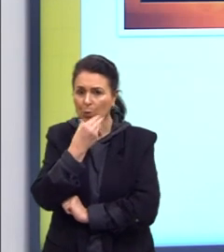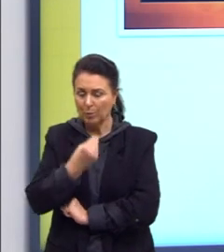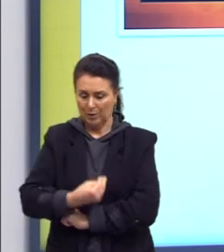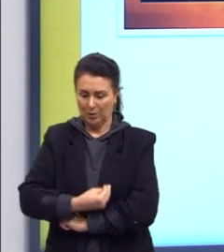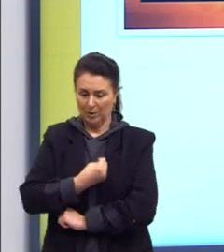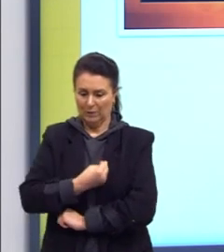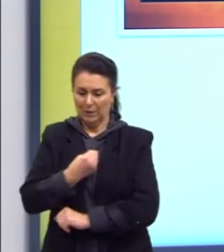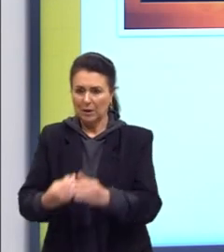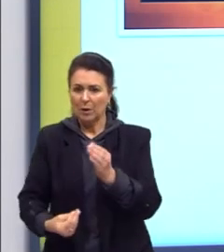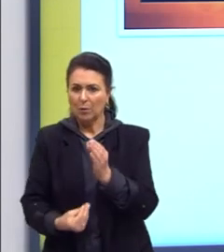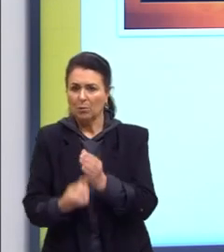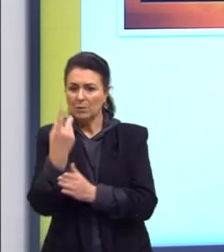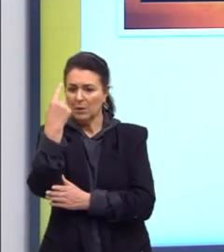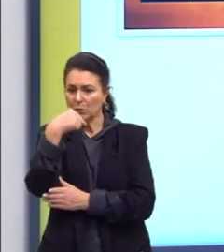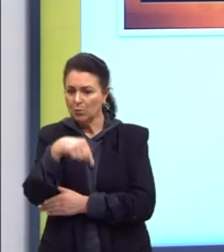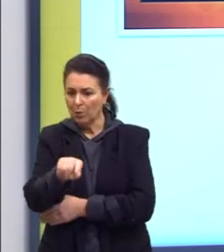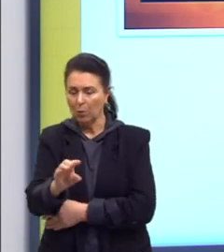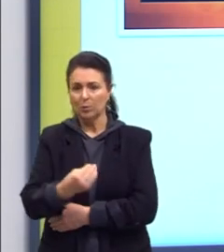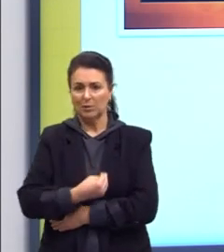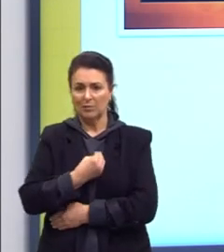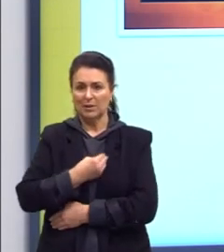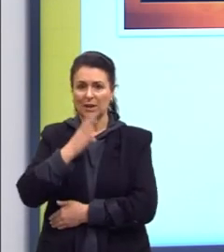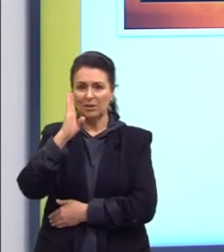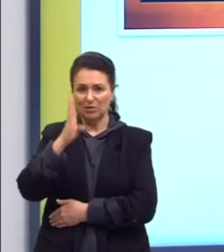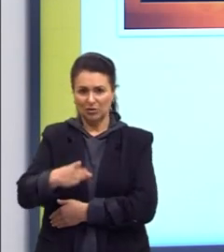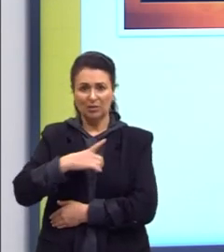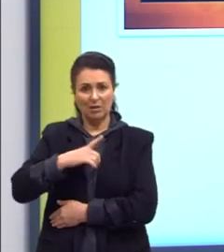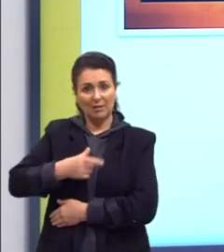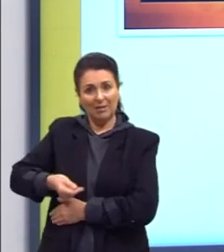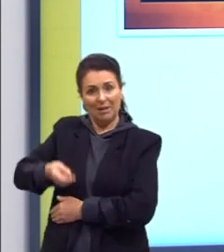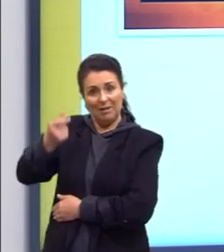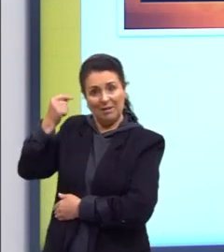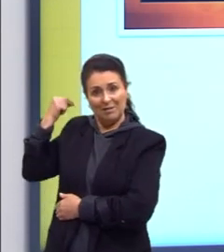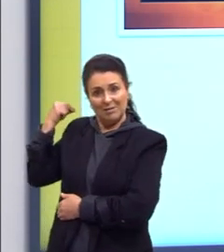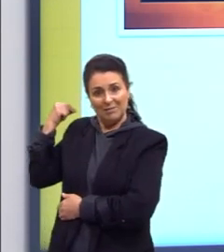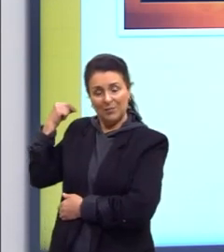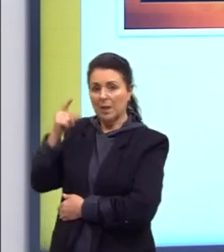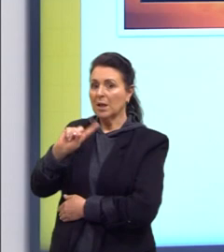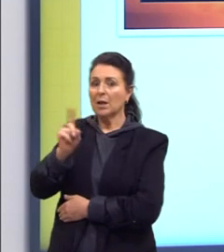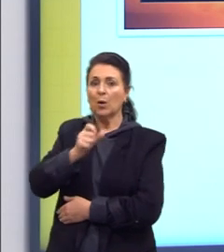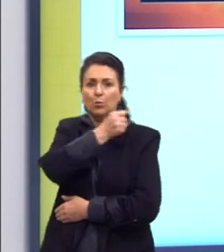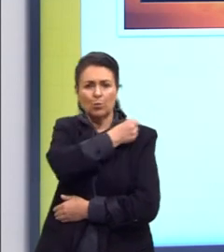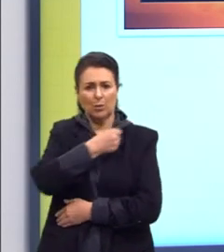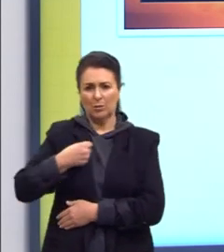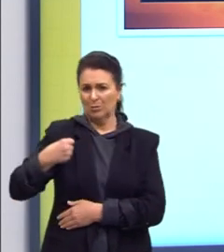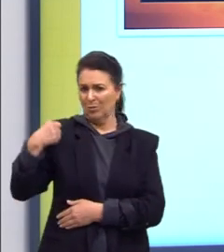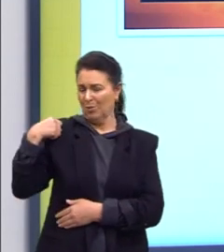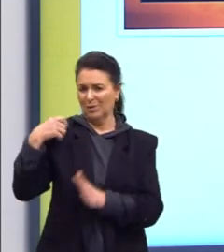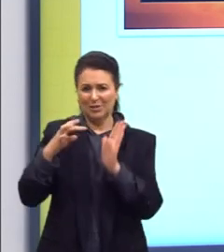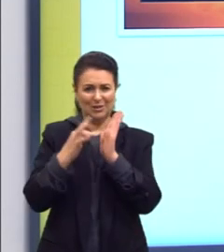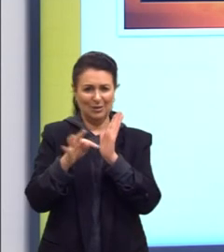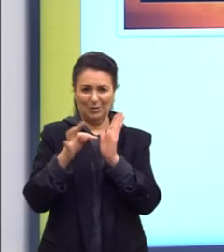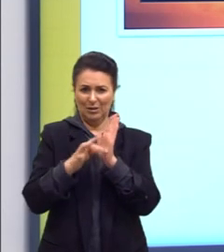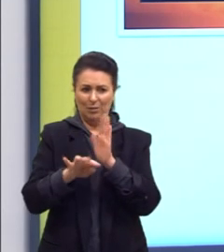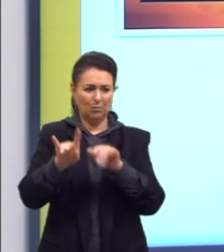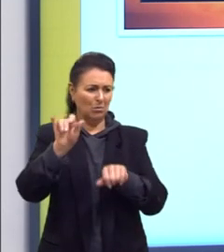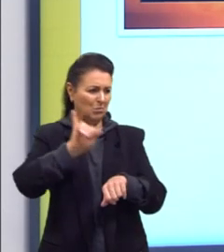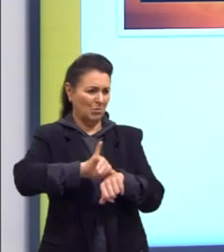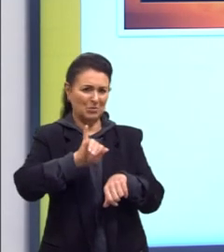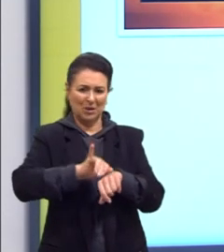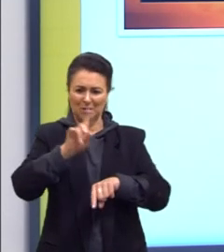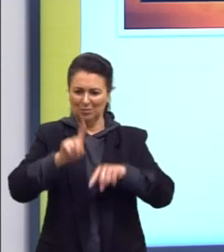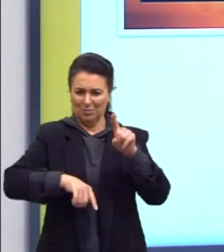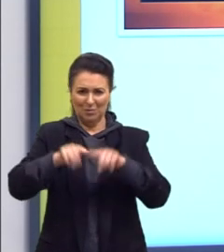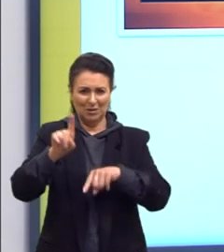se origina de outra forma pré-existente, e não de um princípio ativo que, segundo Aristóteles, poderia ser um objeto inanimado, do